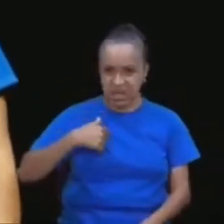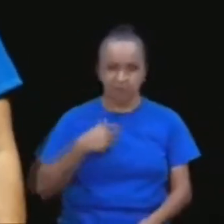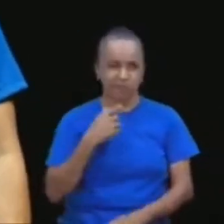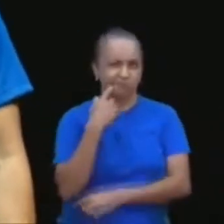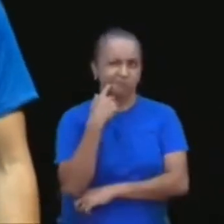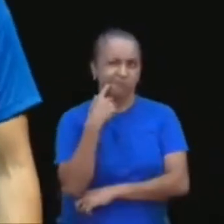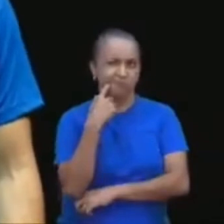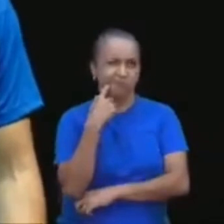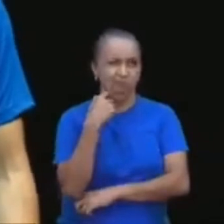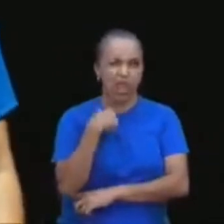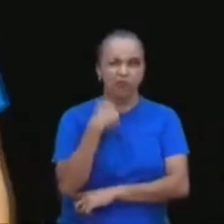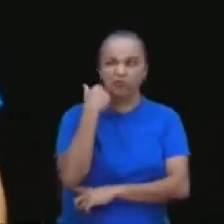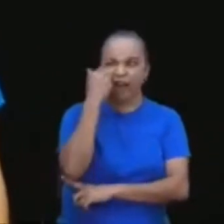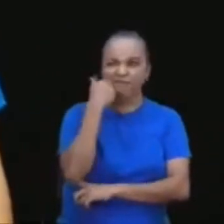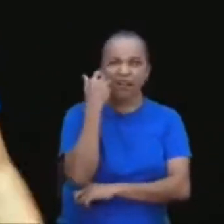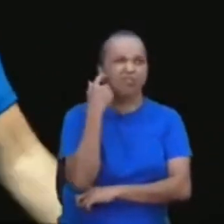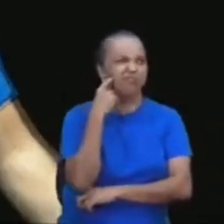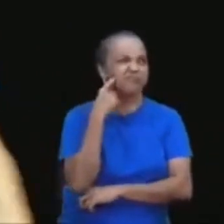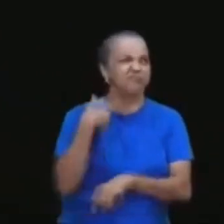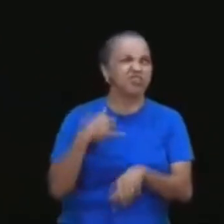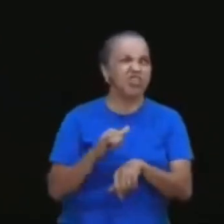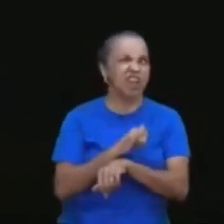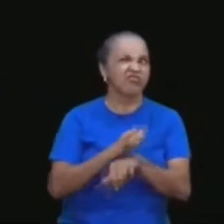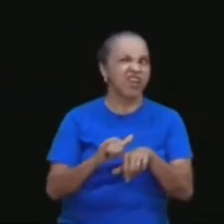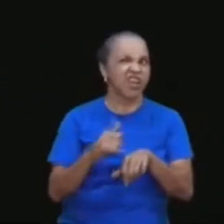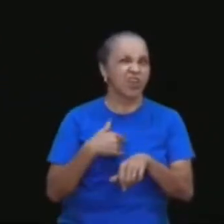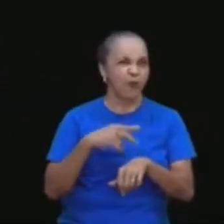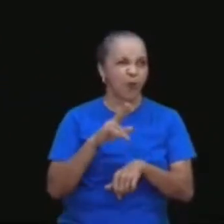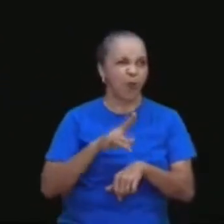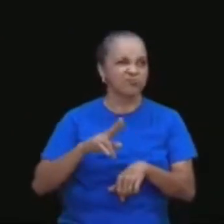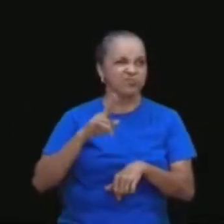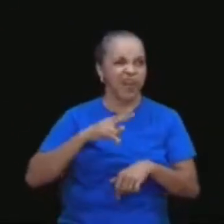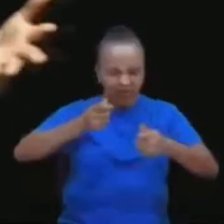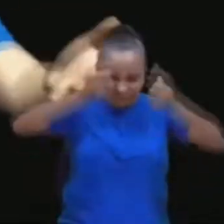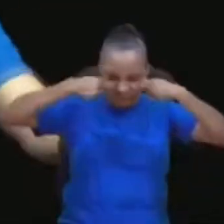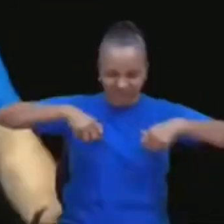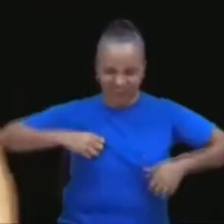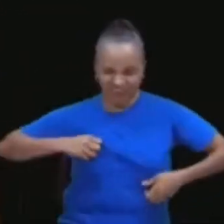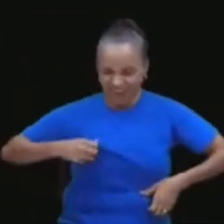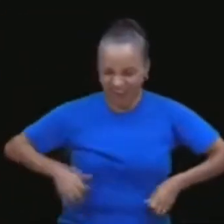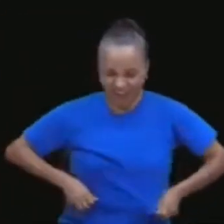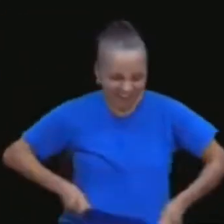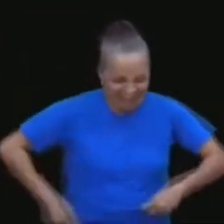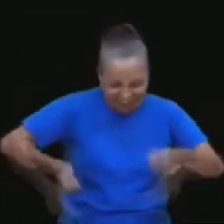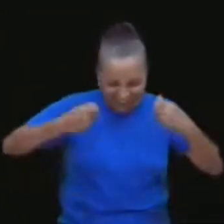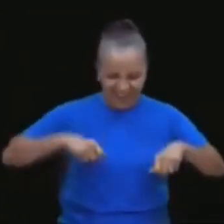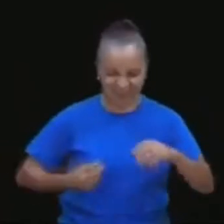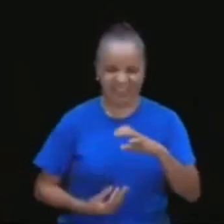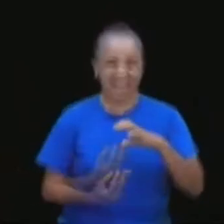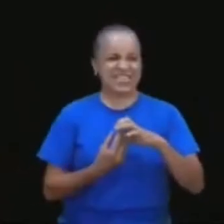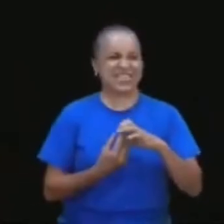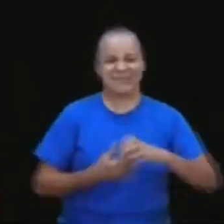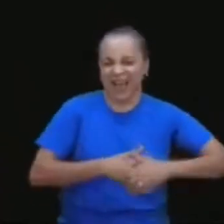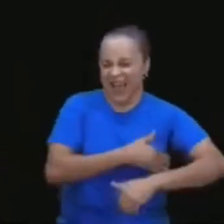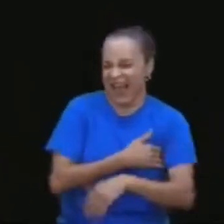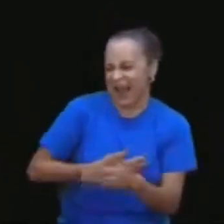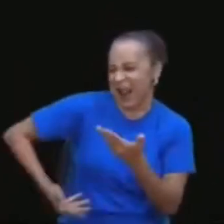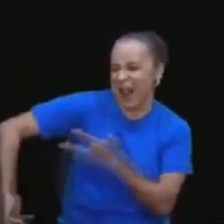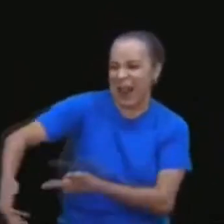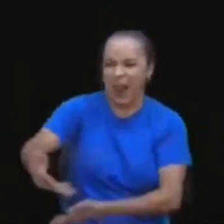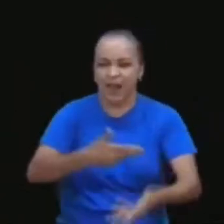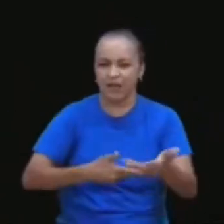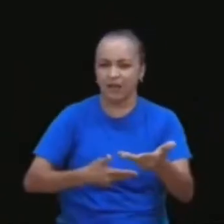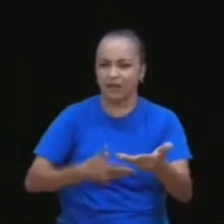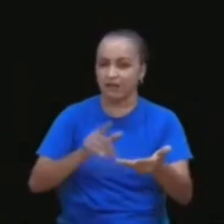um, um, safado, eu ia me, me, trozar com elas, entendeu, então você tem que ter